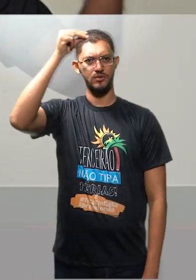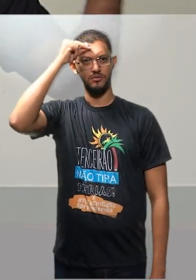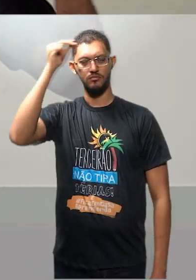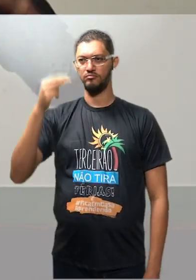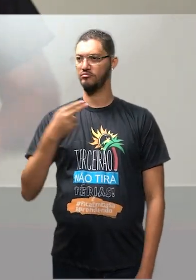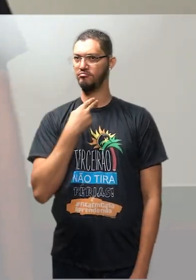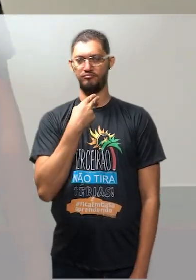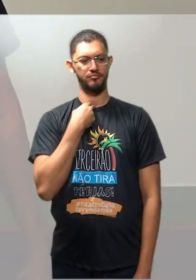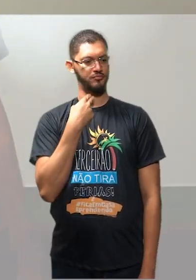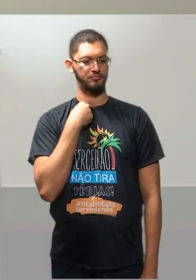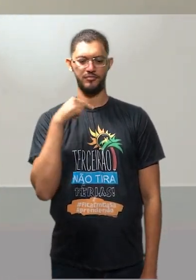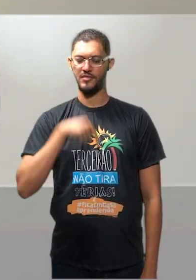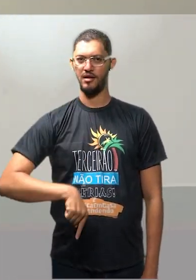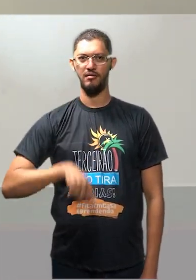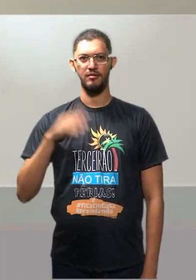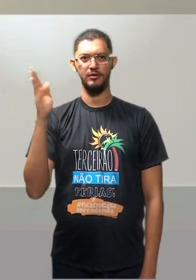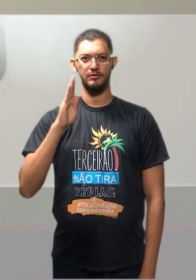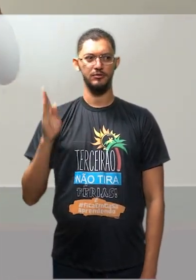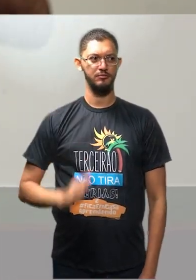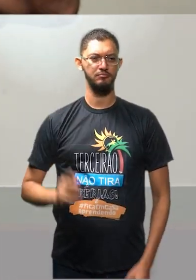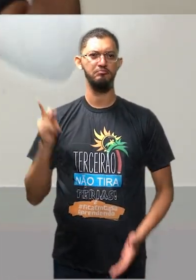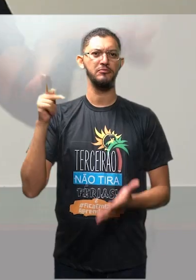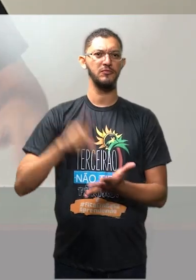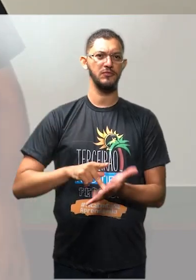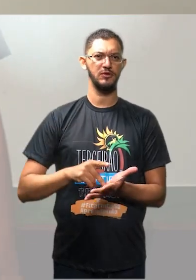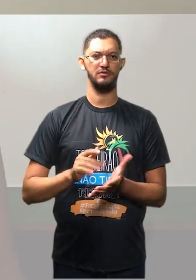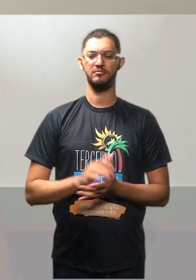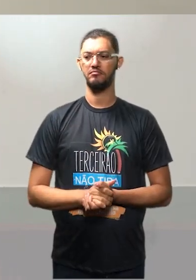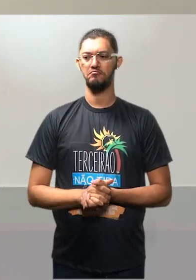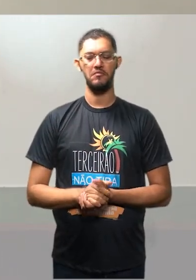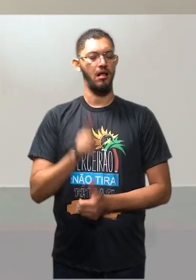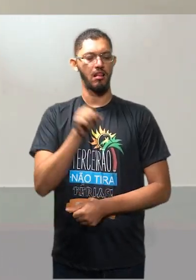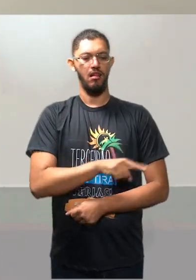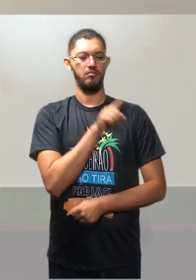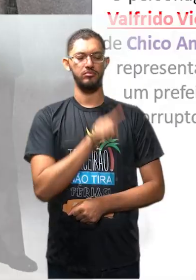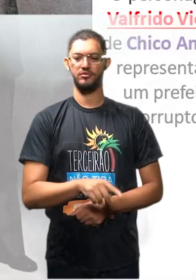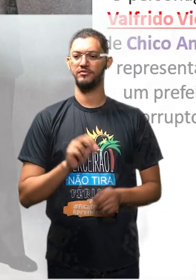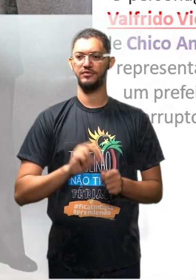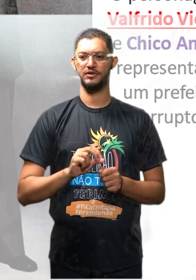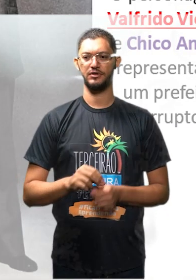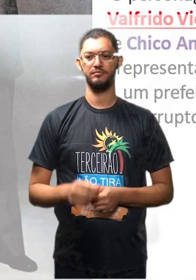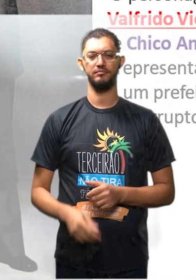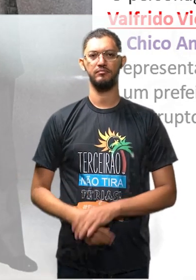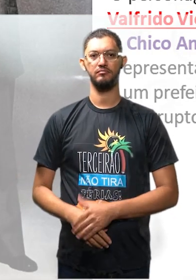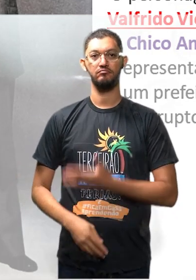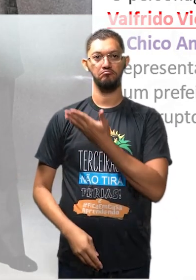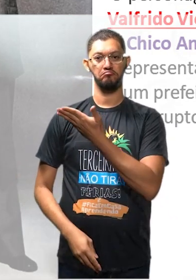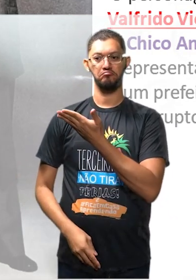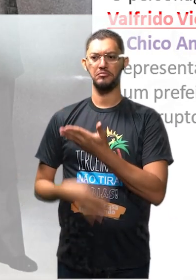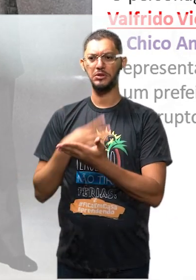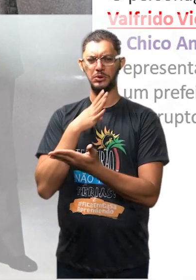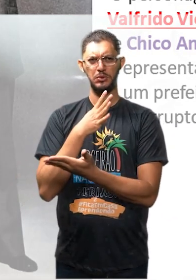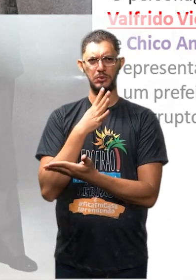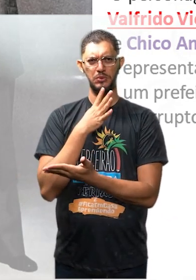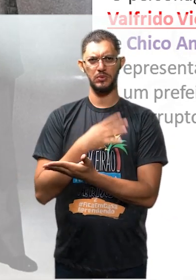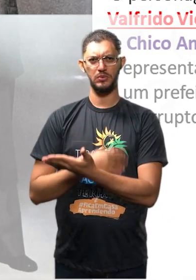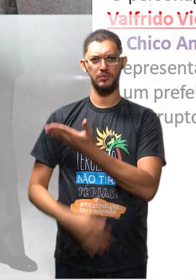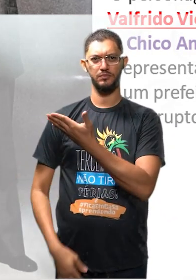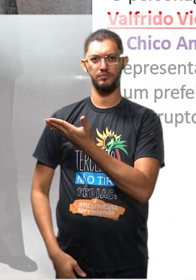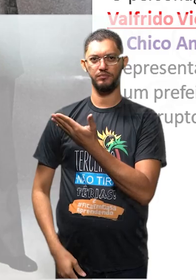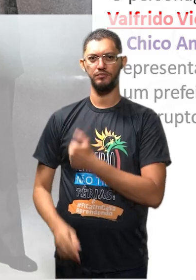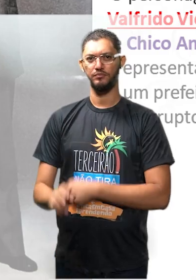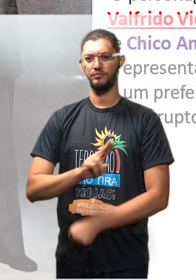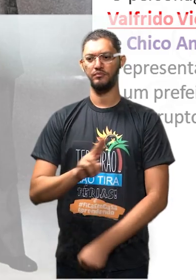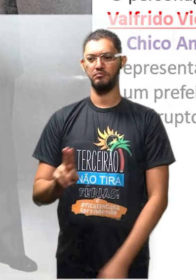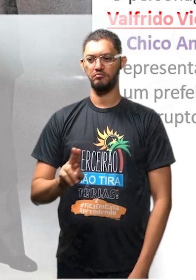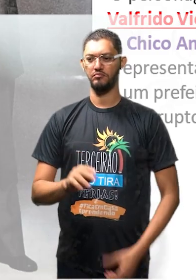não era corrupto. Então, Valdemiro Vieira foi censurado, ok? E esse jovem aí, vocês conhecem? O nome